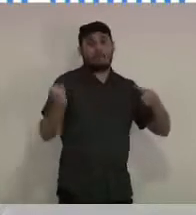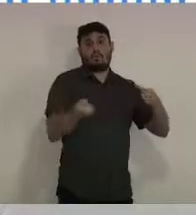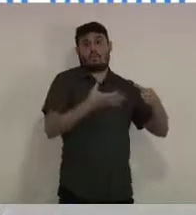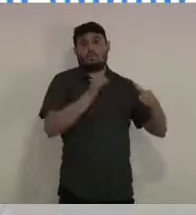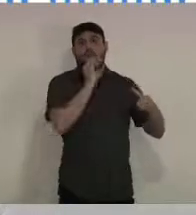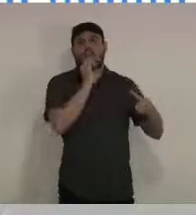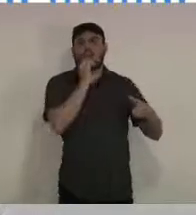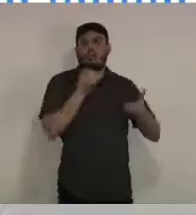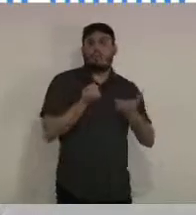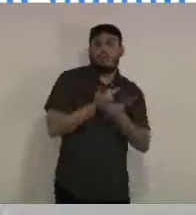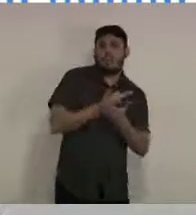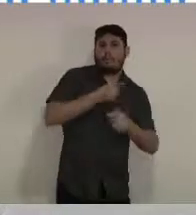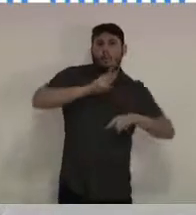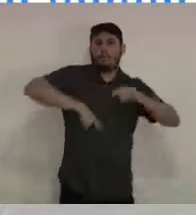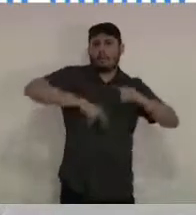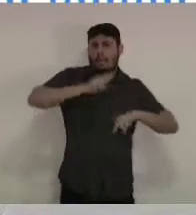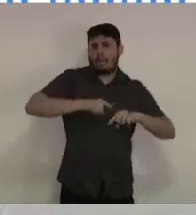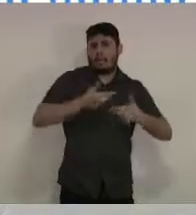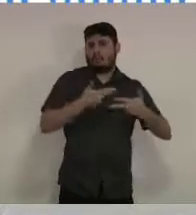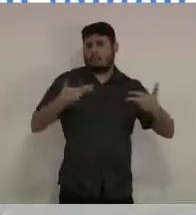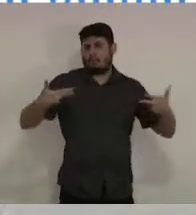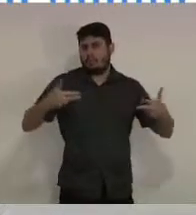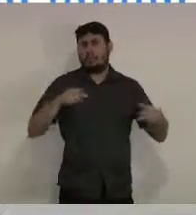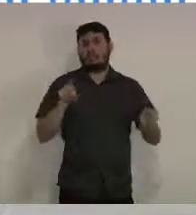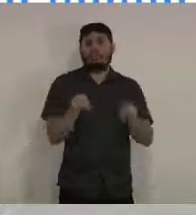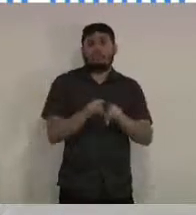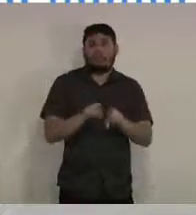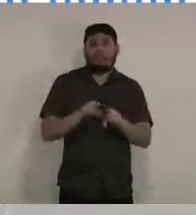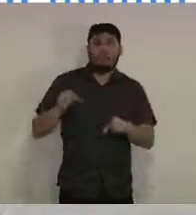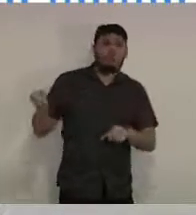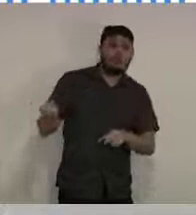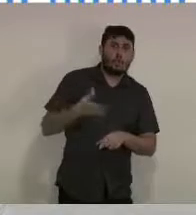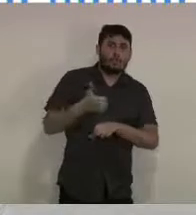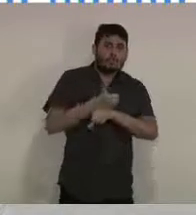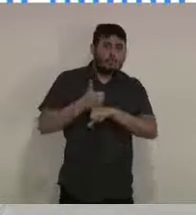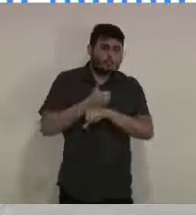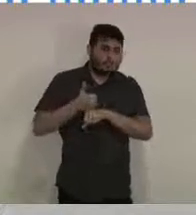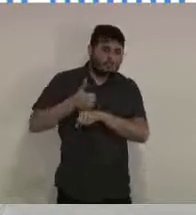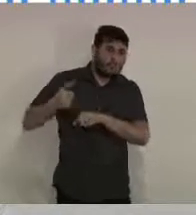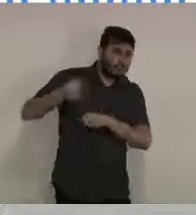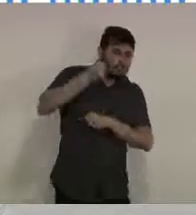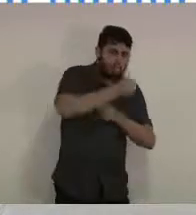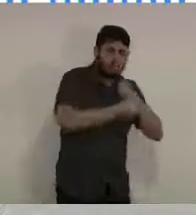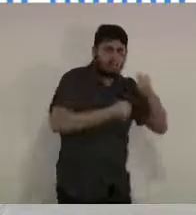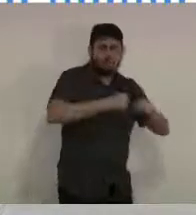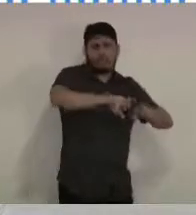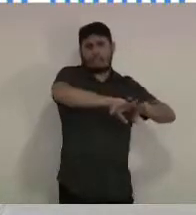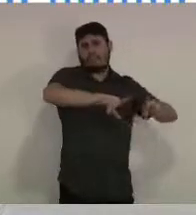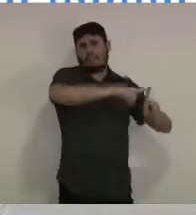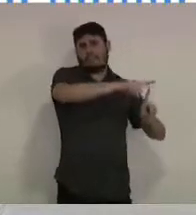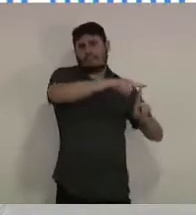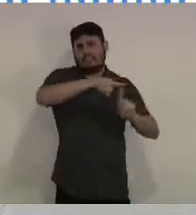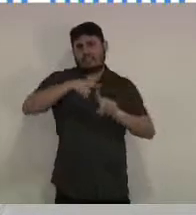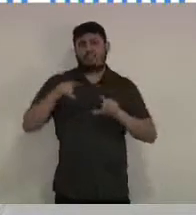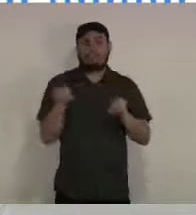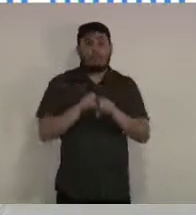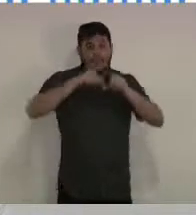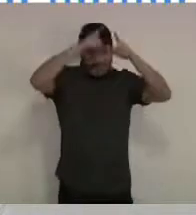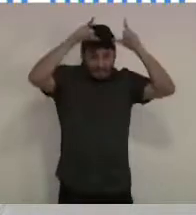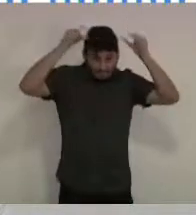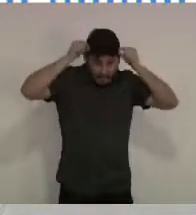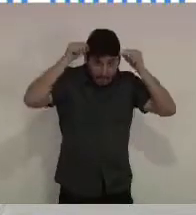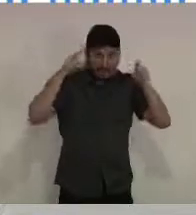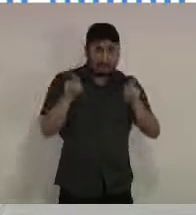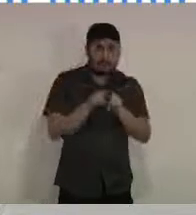aparelho de raio-x, ampliação da equipe, colocamos fisioterapeuta respiratório, médicos intensivistas, enfermeiros com